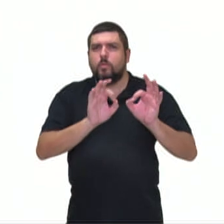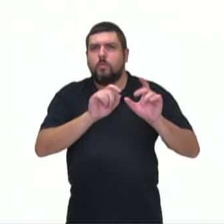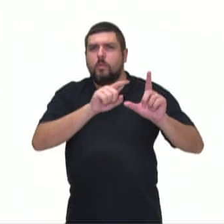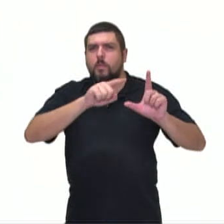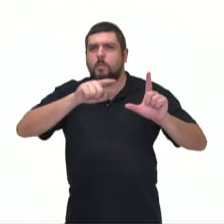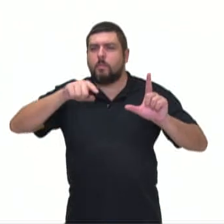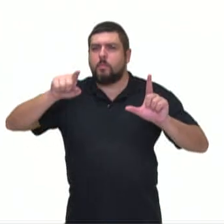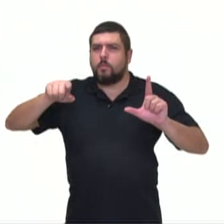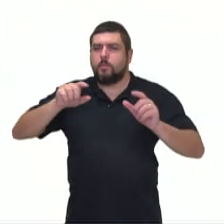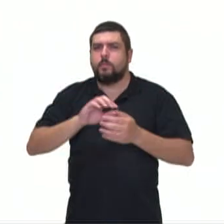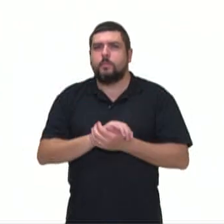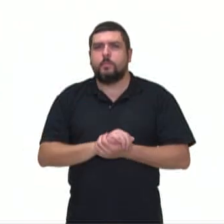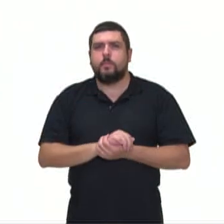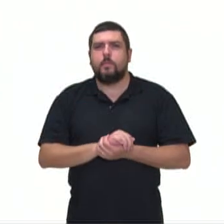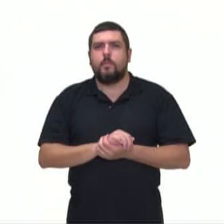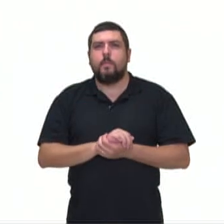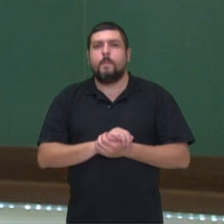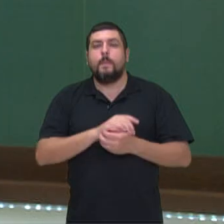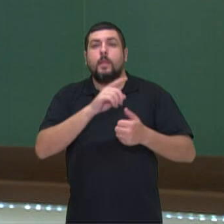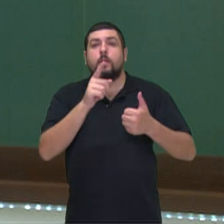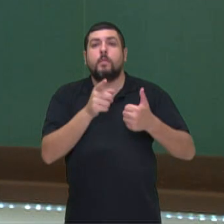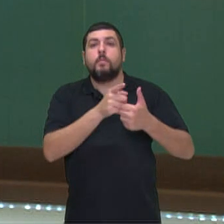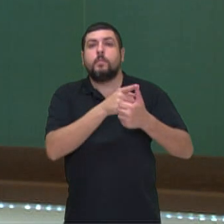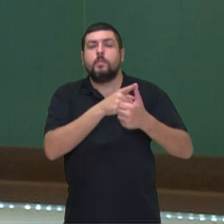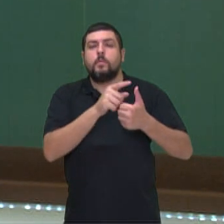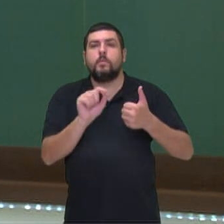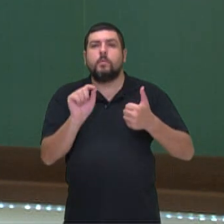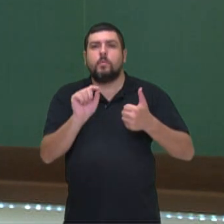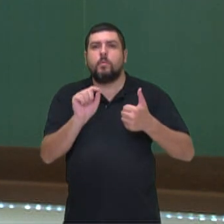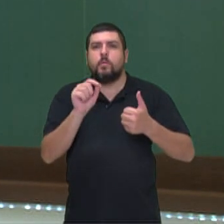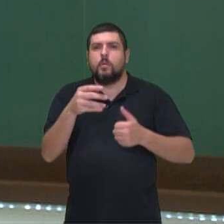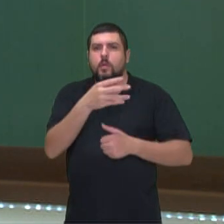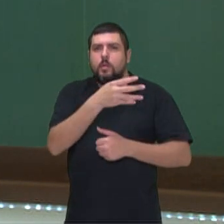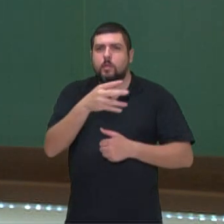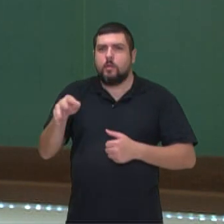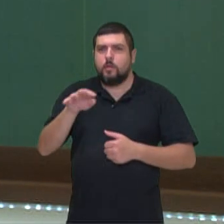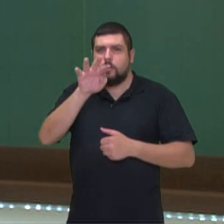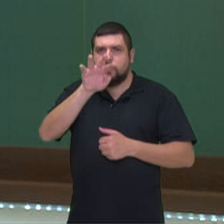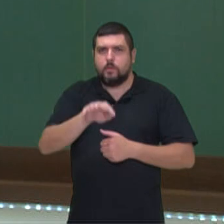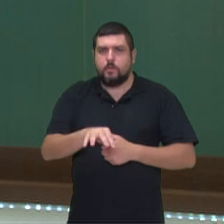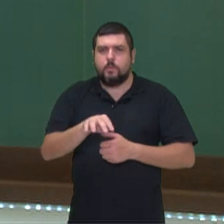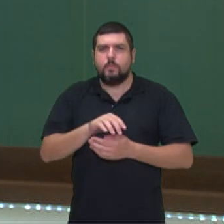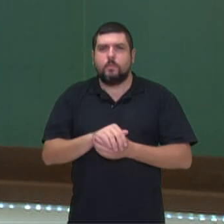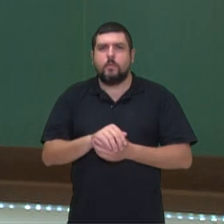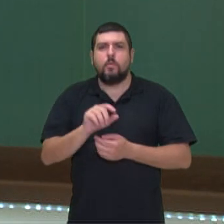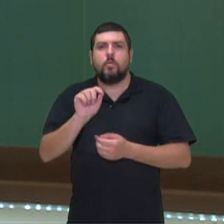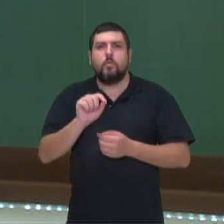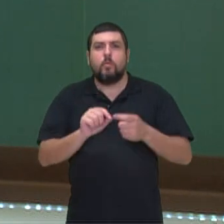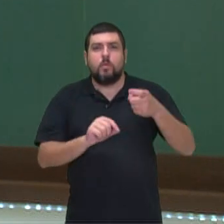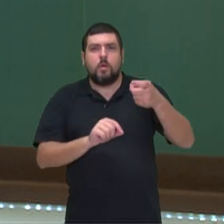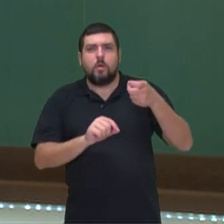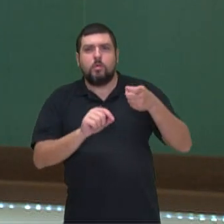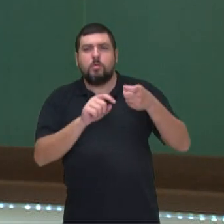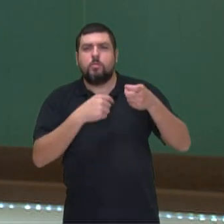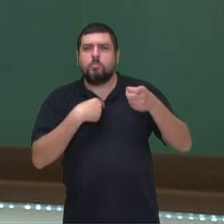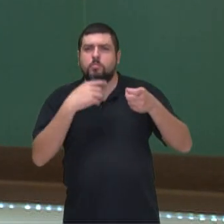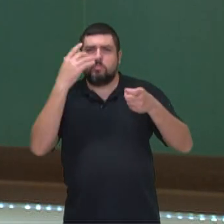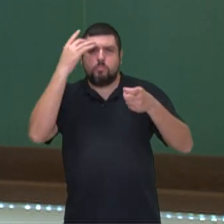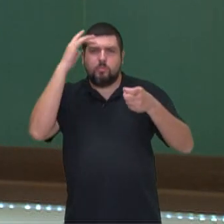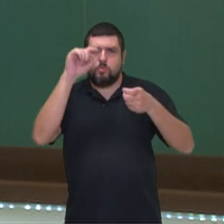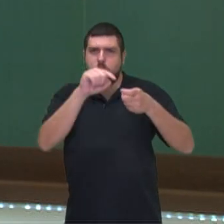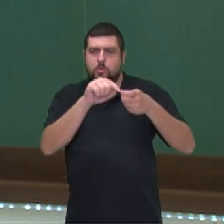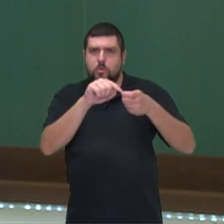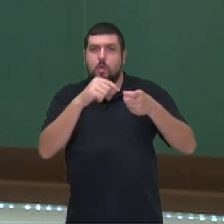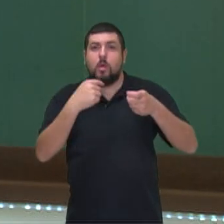só. Construir uma tabela. E dentro dessa tabela, a gente escolher valores para X, queremos encontrar os